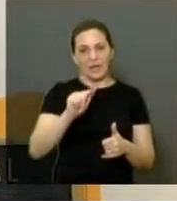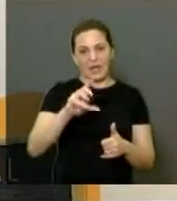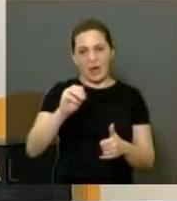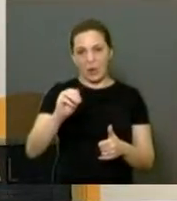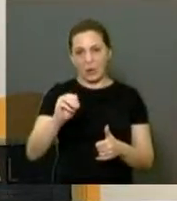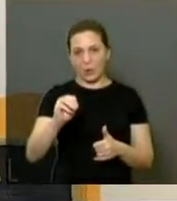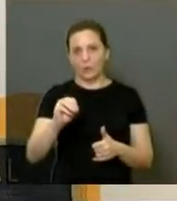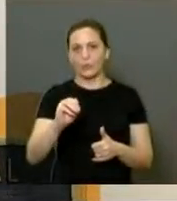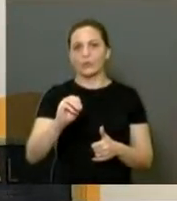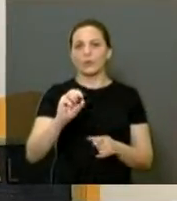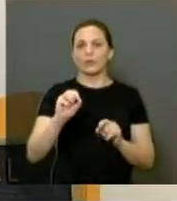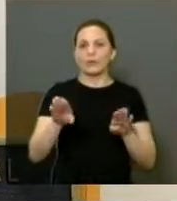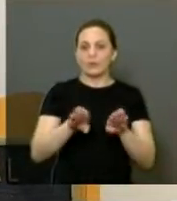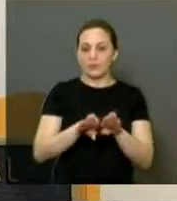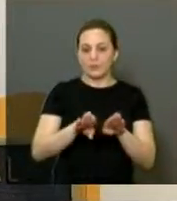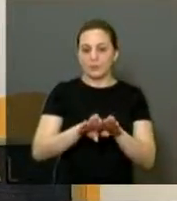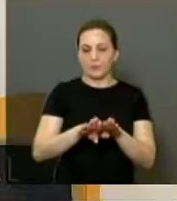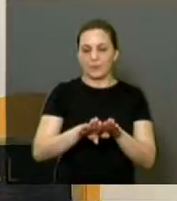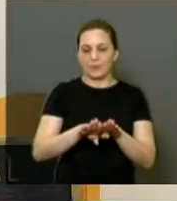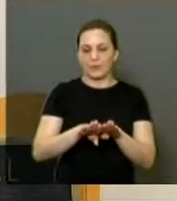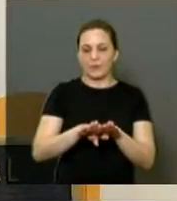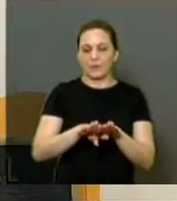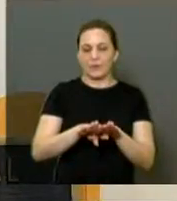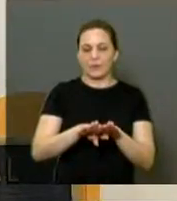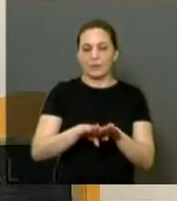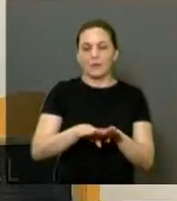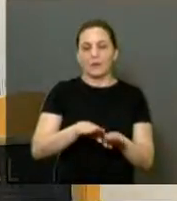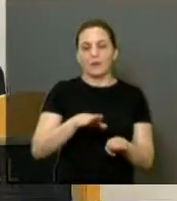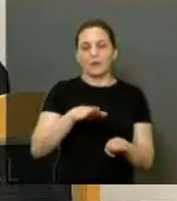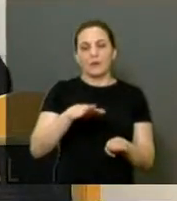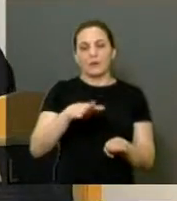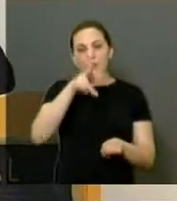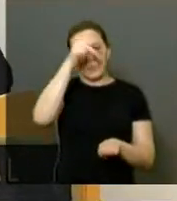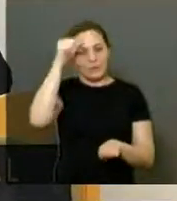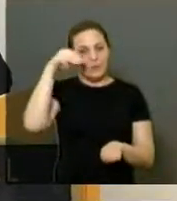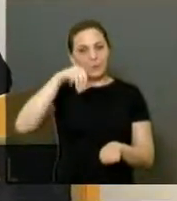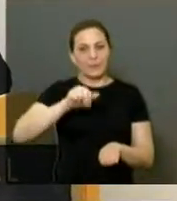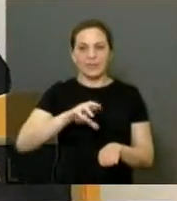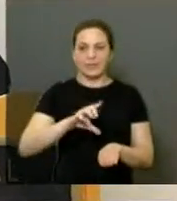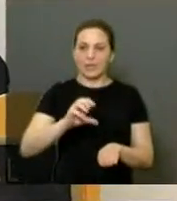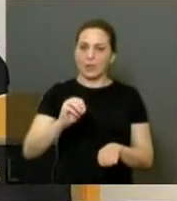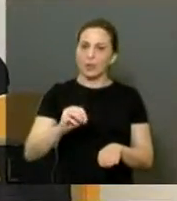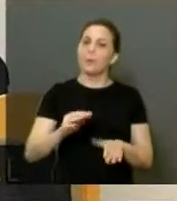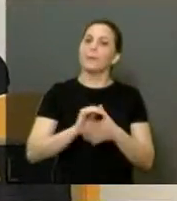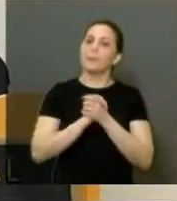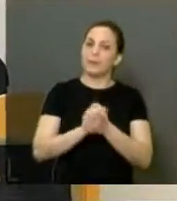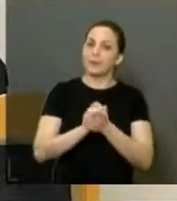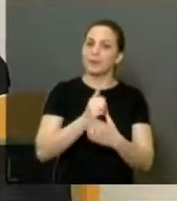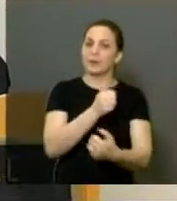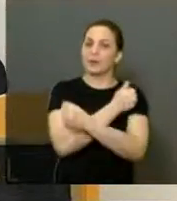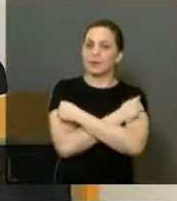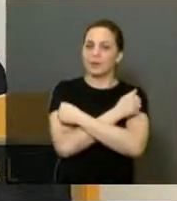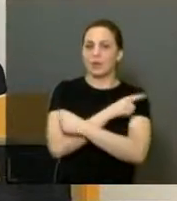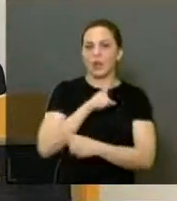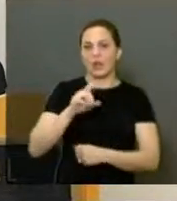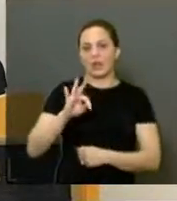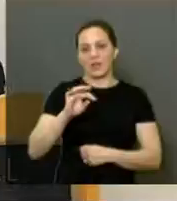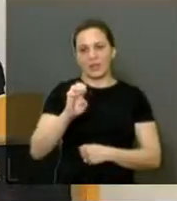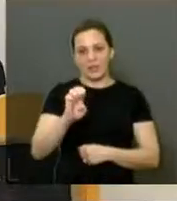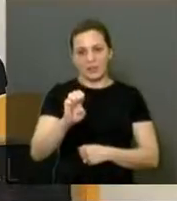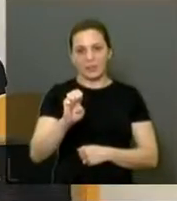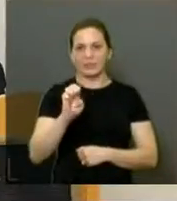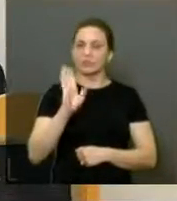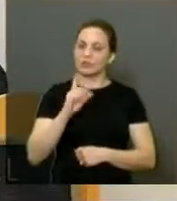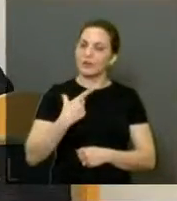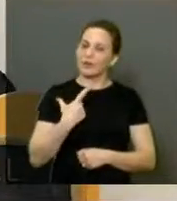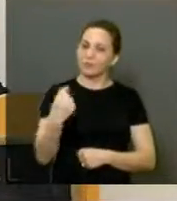e também do prefeito Marcelo Barbieri. Meus parabéns. Quero deixar aqui meu abraço ao Leite, que não se encontra